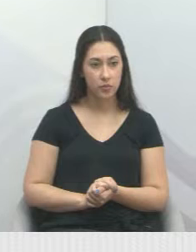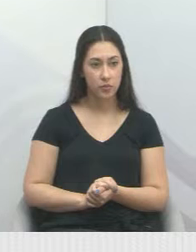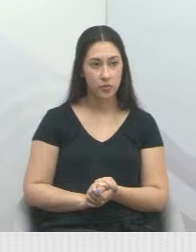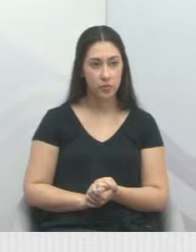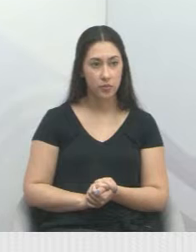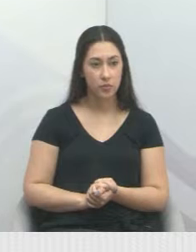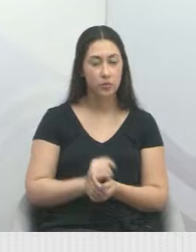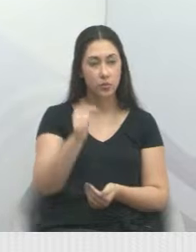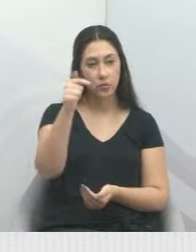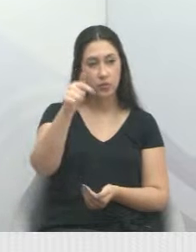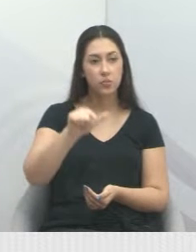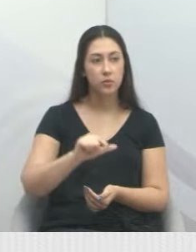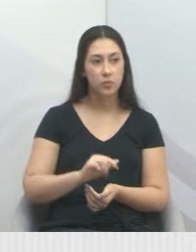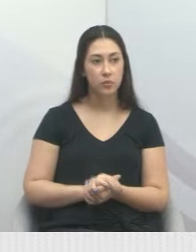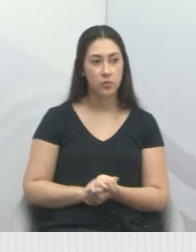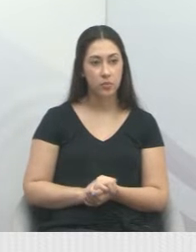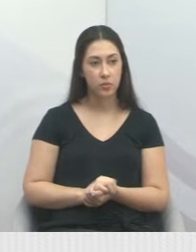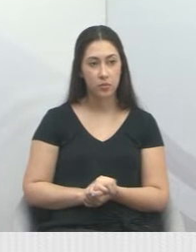A foto 8.